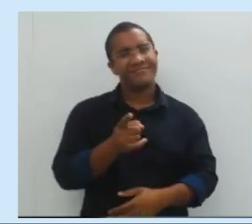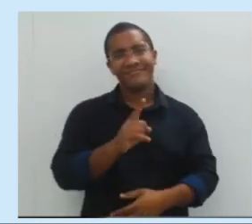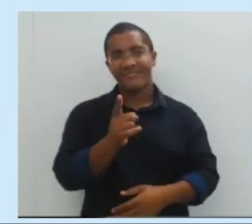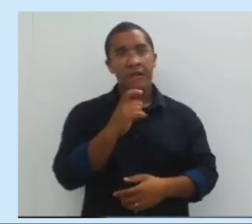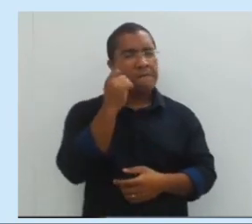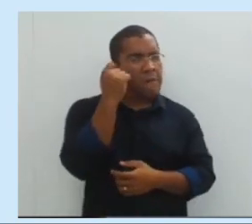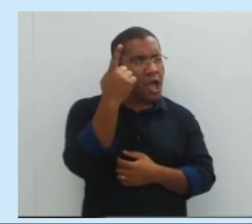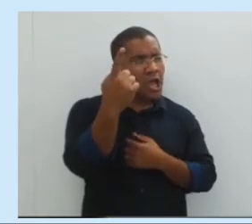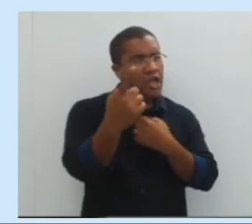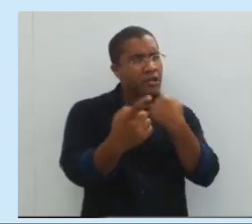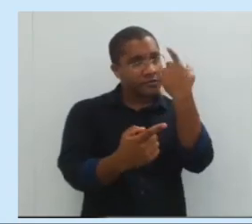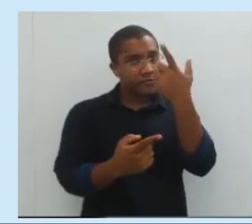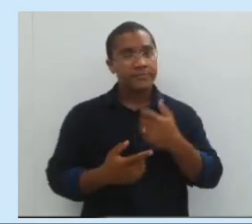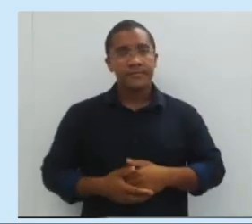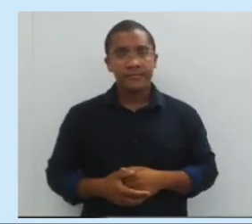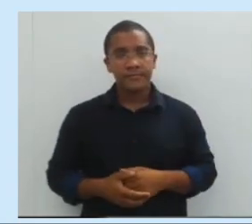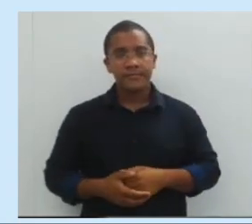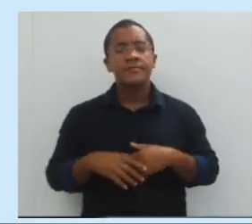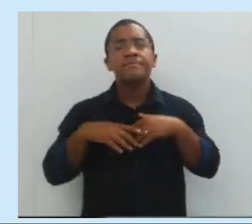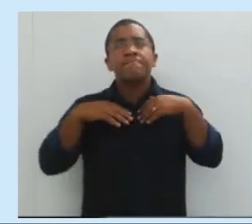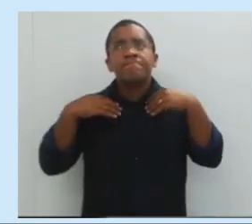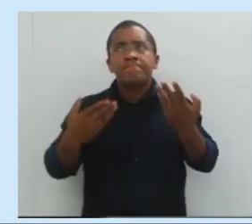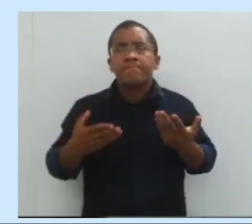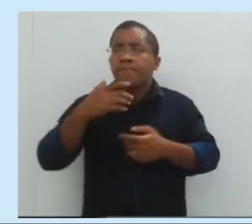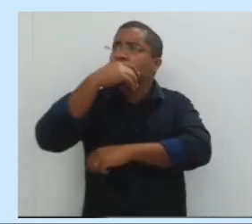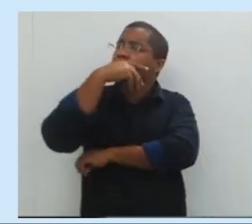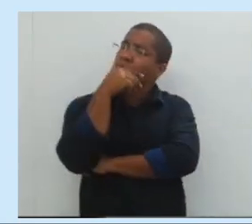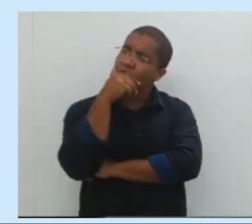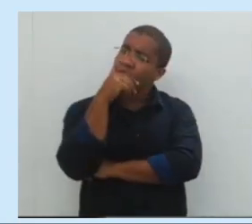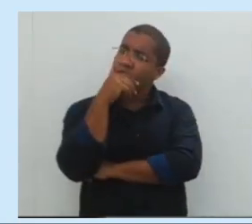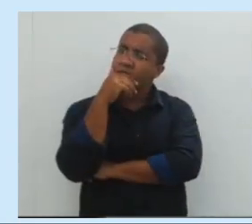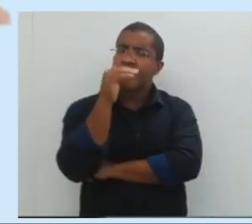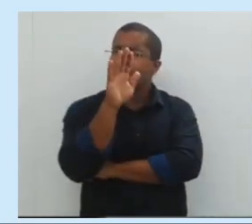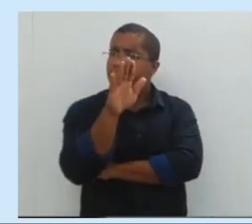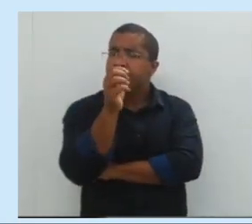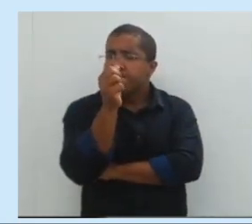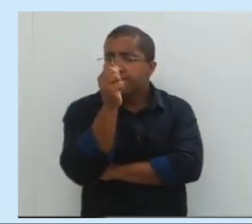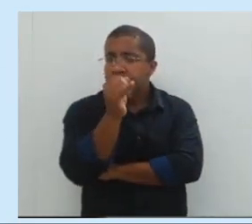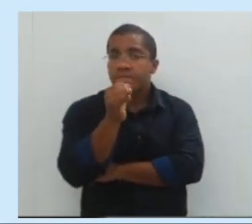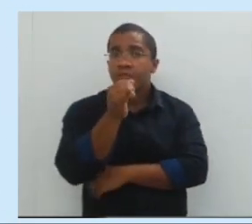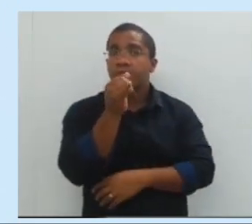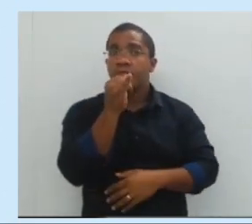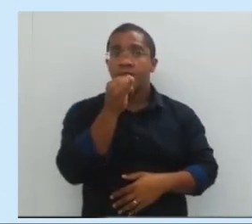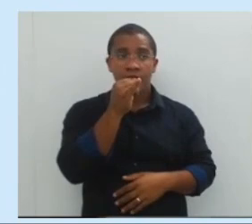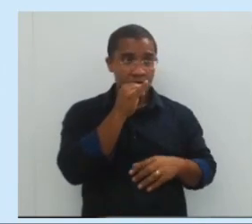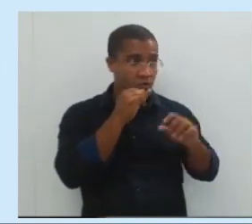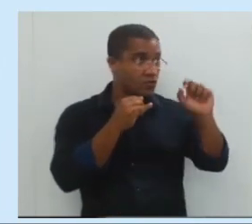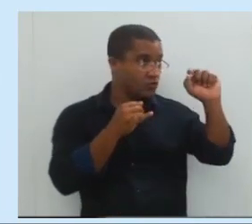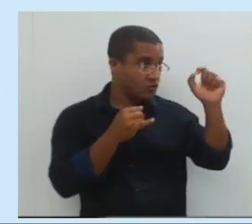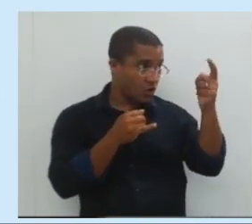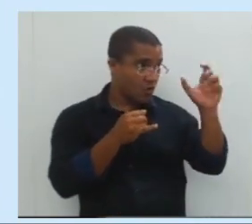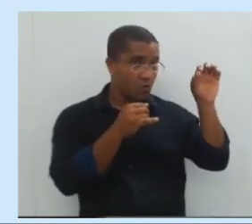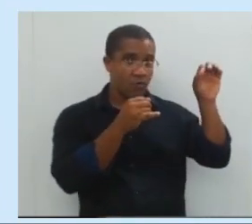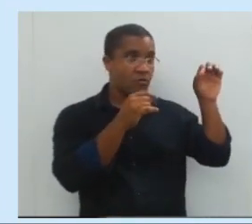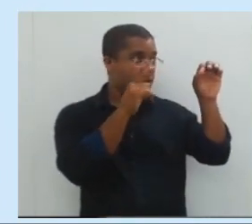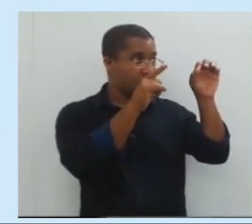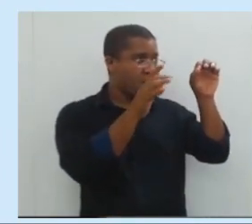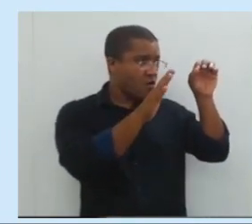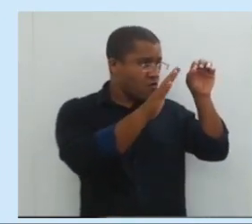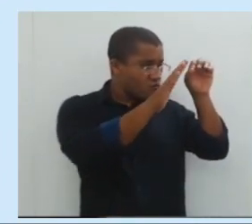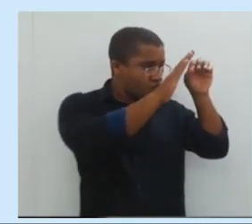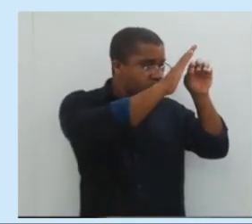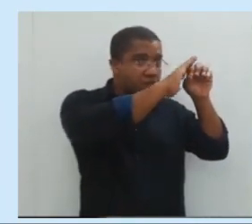certo? E aí, se por acaso eu tenho uma eclipse solar total,